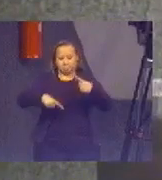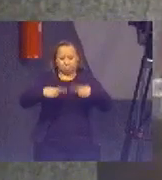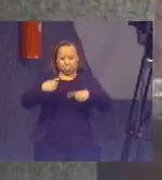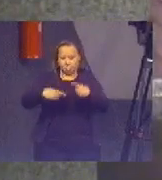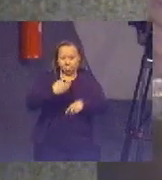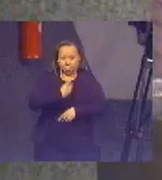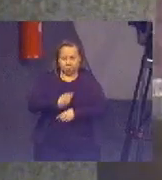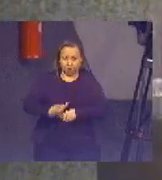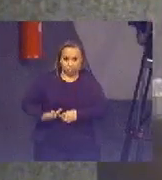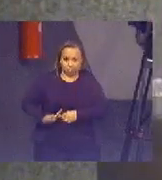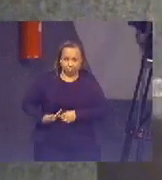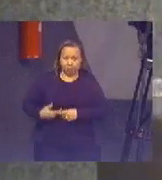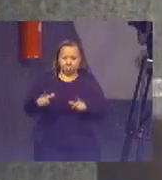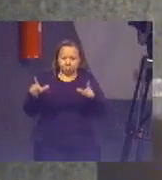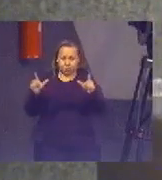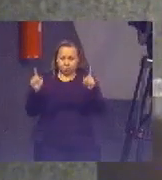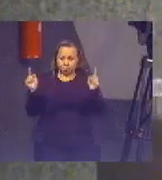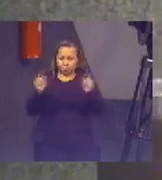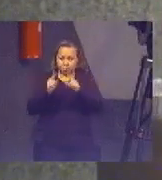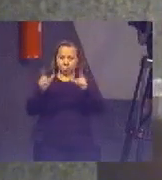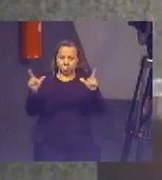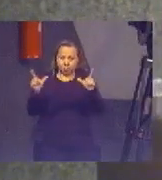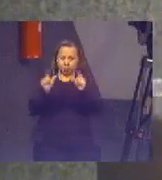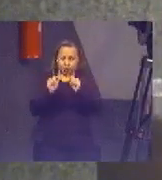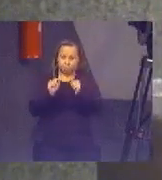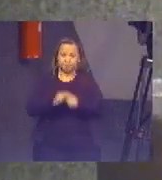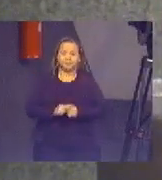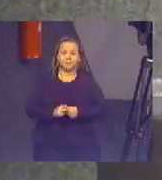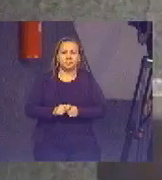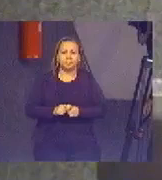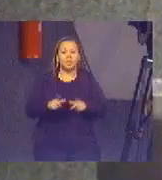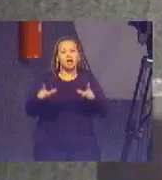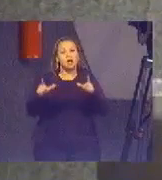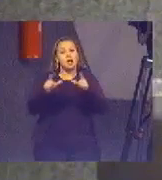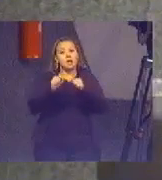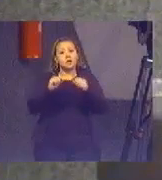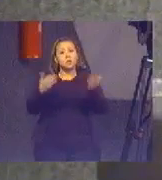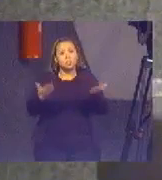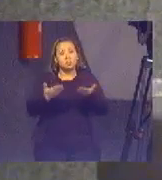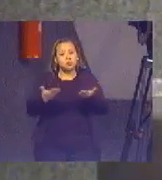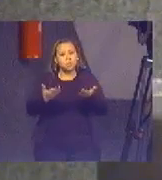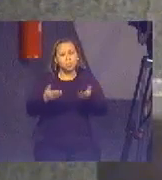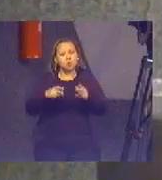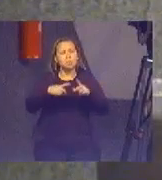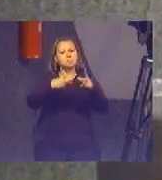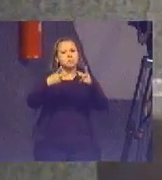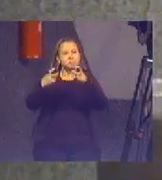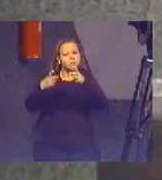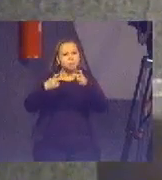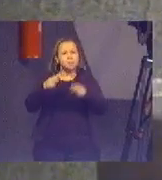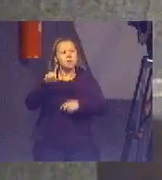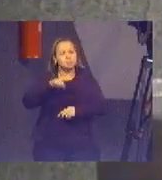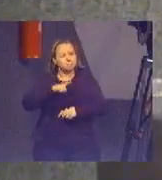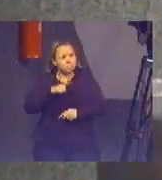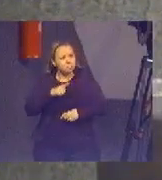E, resumindo os achados dessa auditoria, a gente pode verificar que houve avanços na